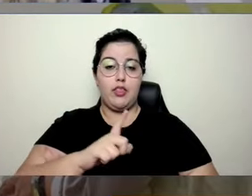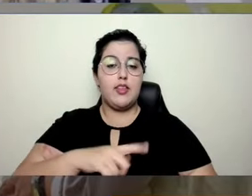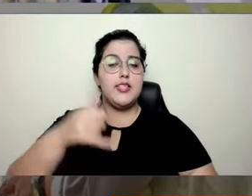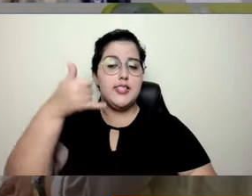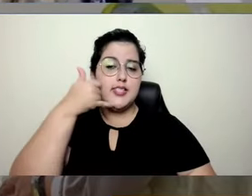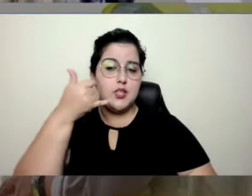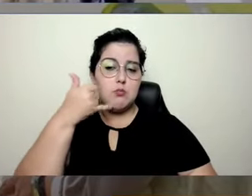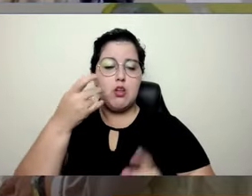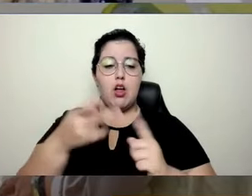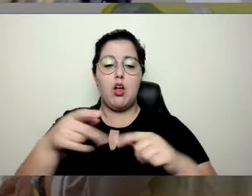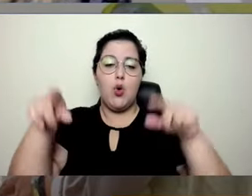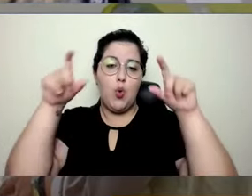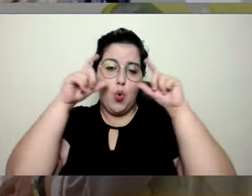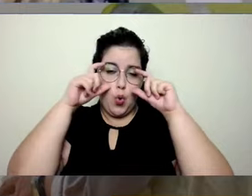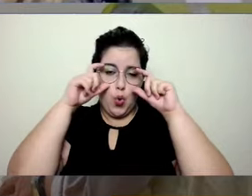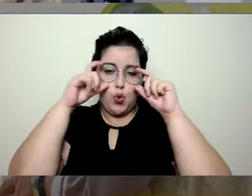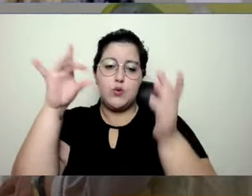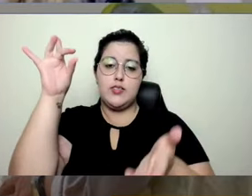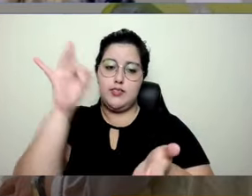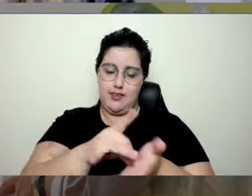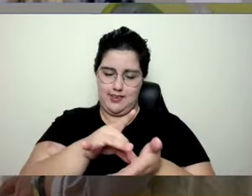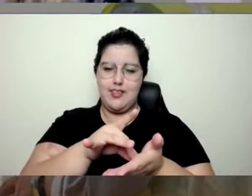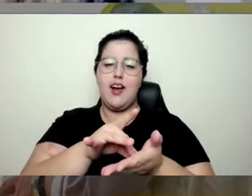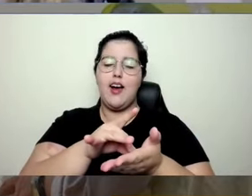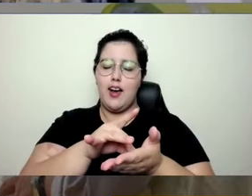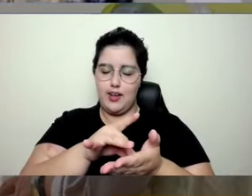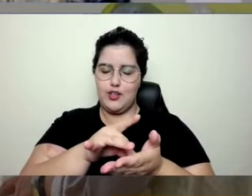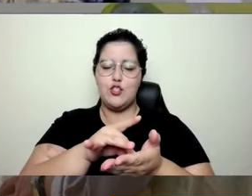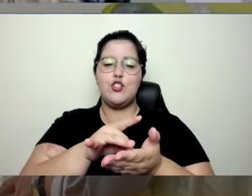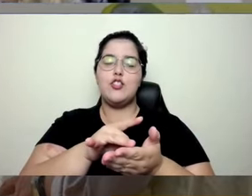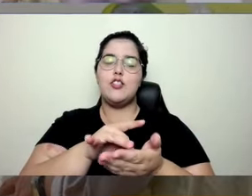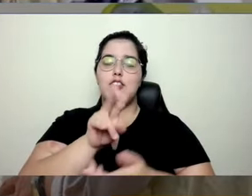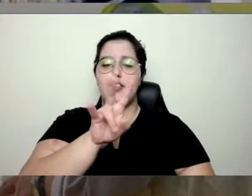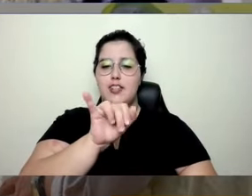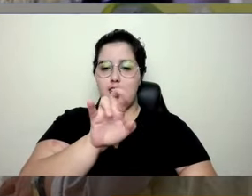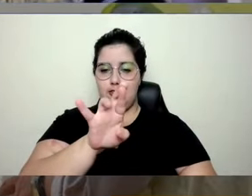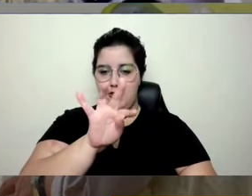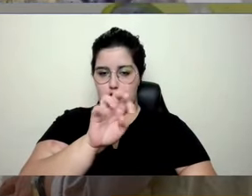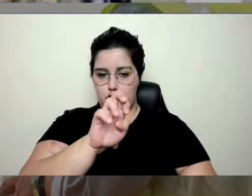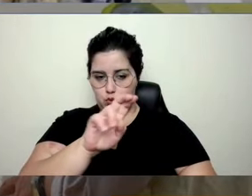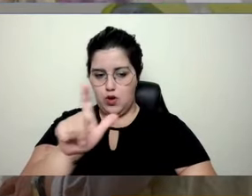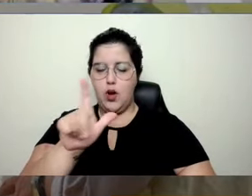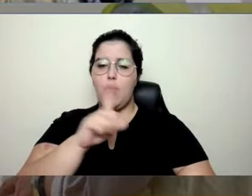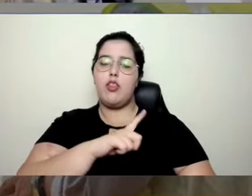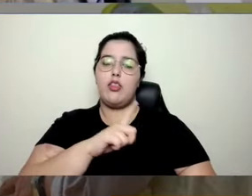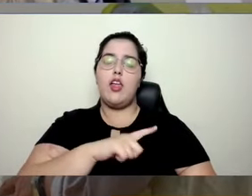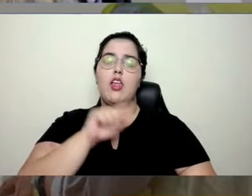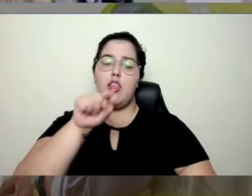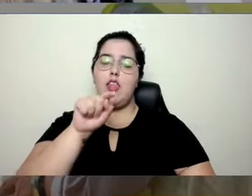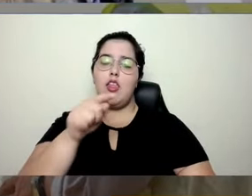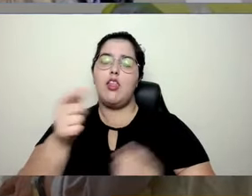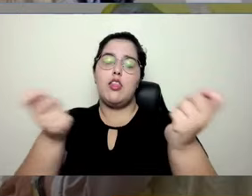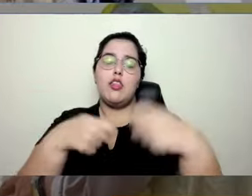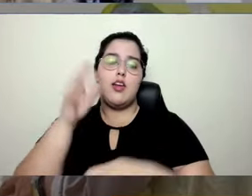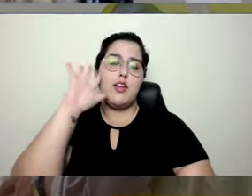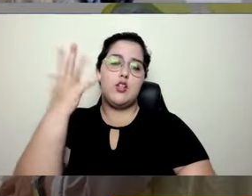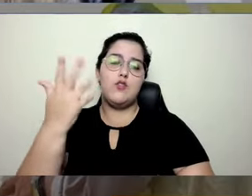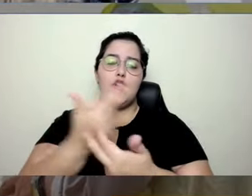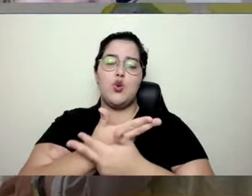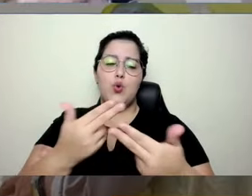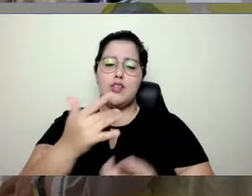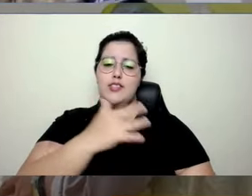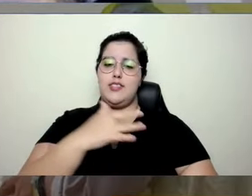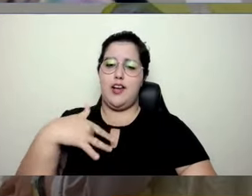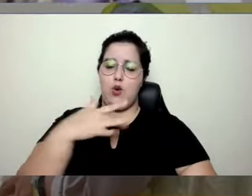de realidade virtual que também pode interagir pelo celular, eles podem trazer algumas soluções em saúde e segurança